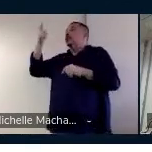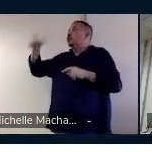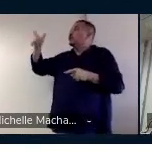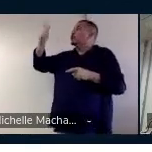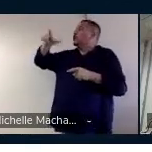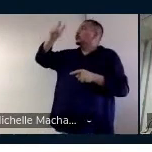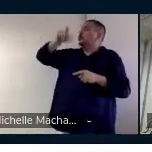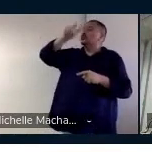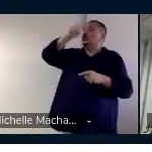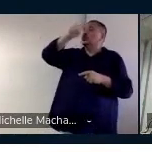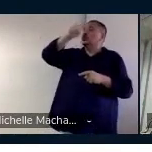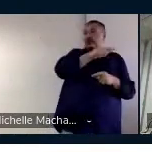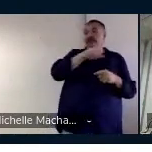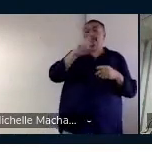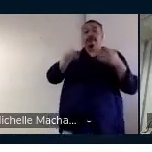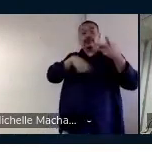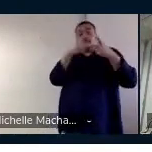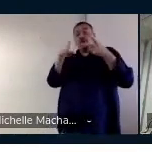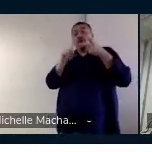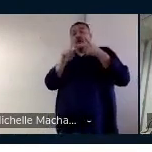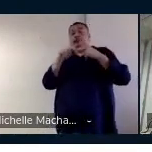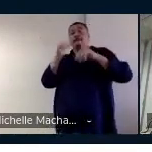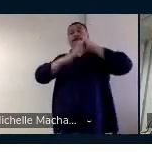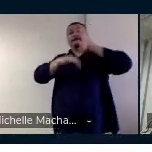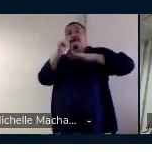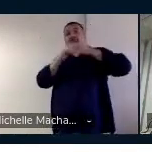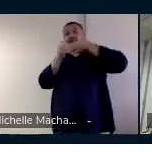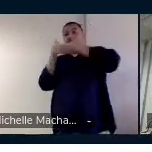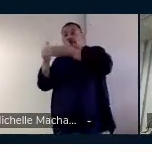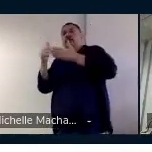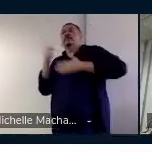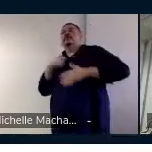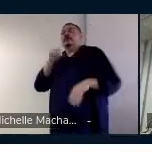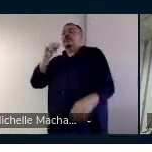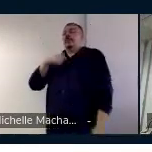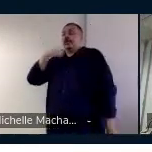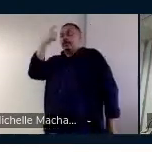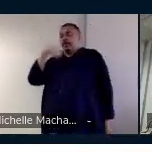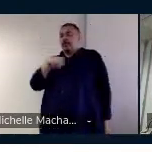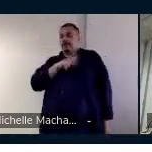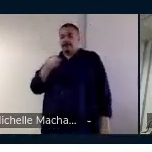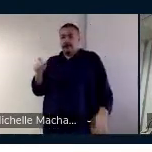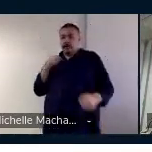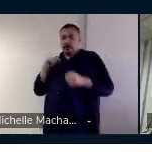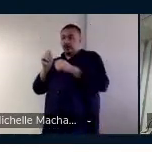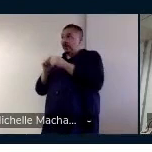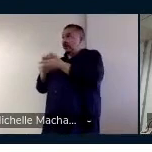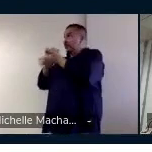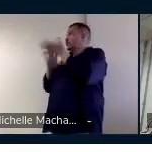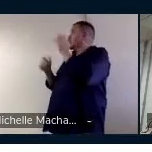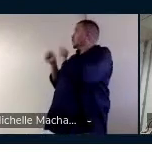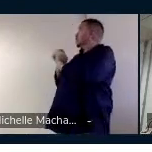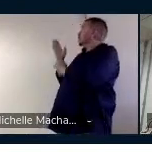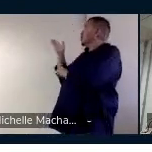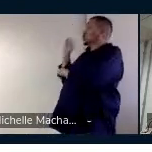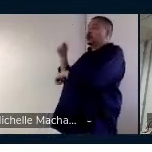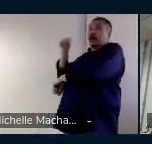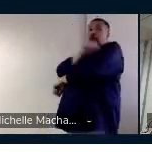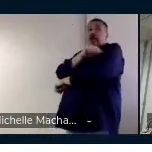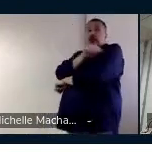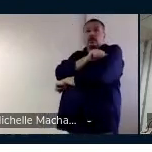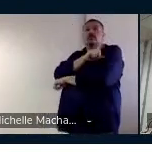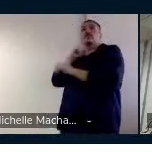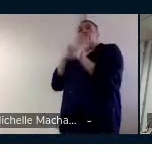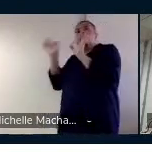A segunda parte é a prática guiada. Que é o momento em que o professor realiza a atividade junto com os alunos. Então, ele